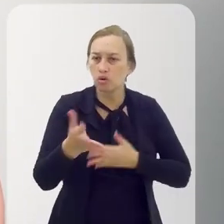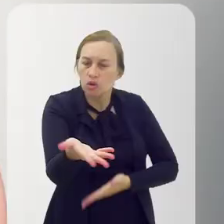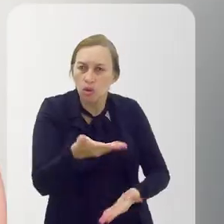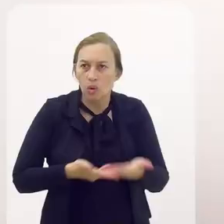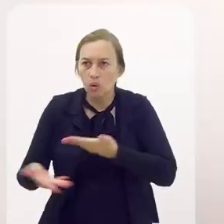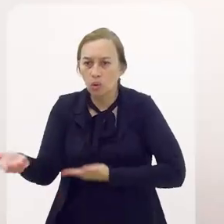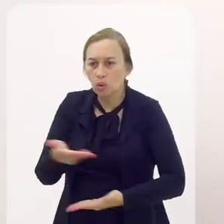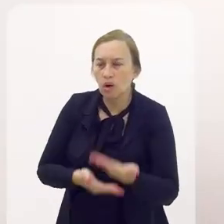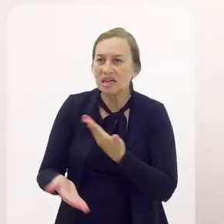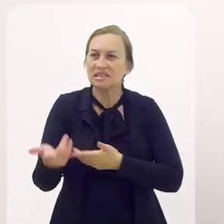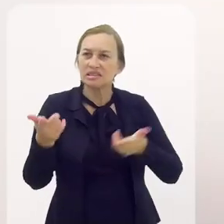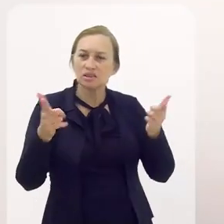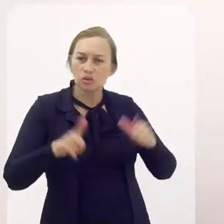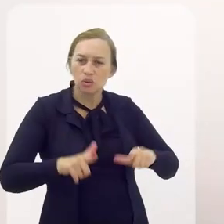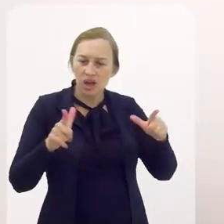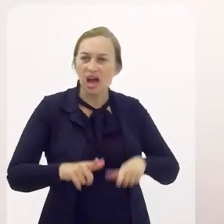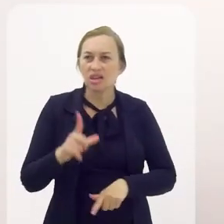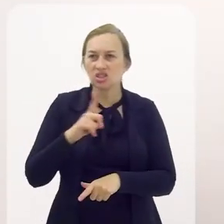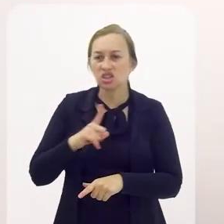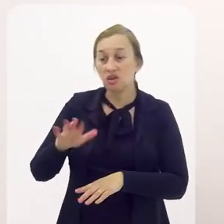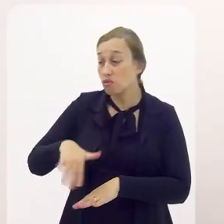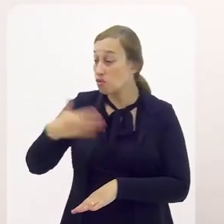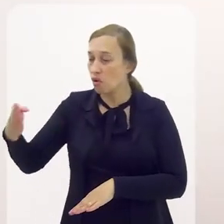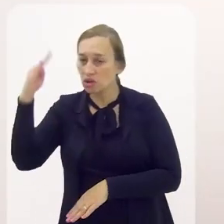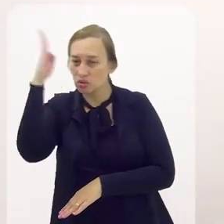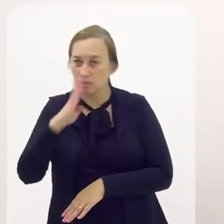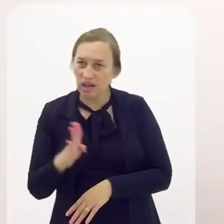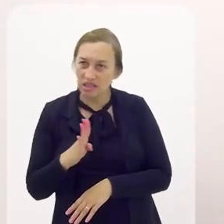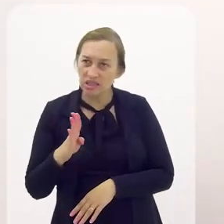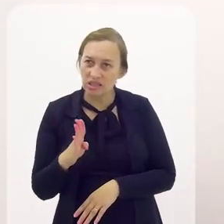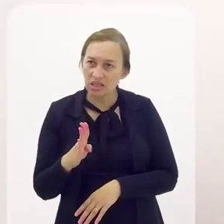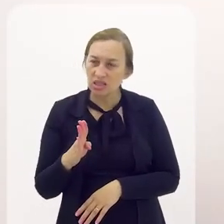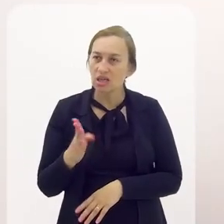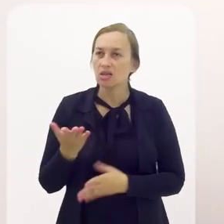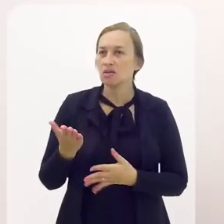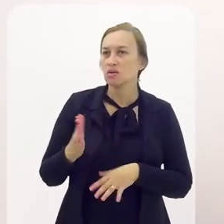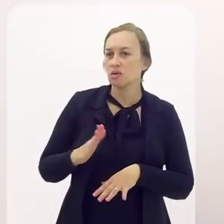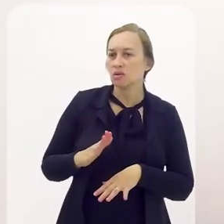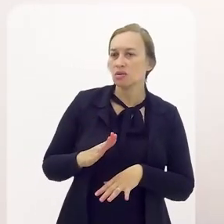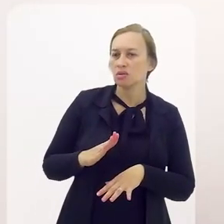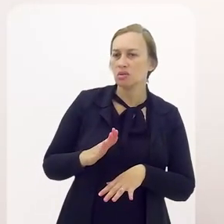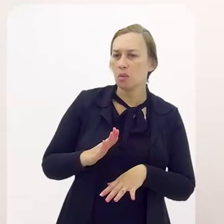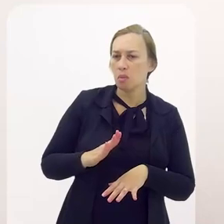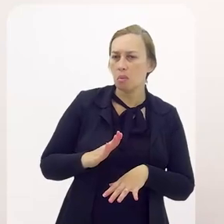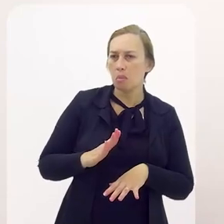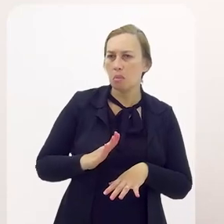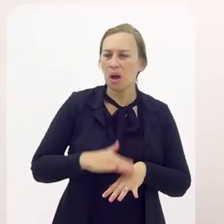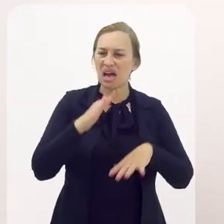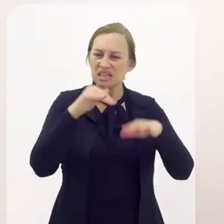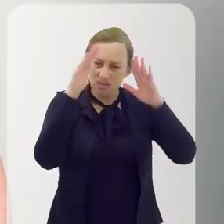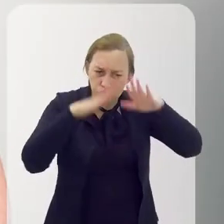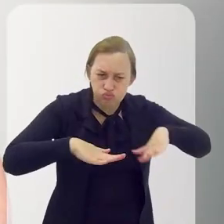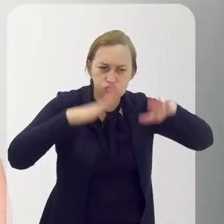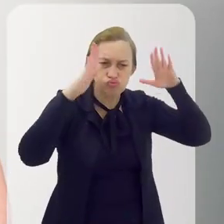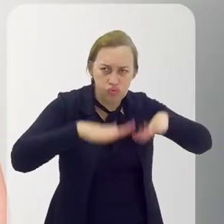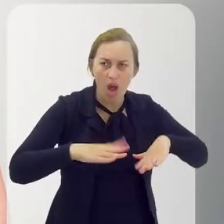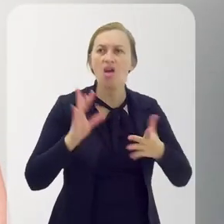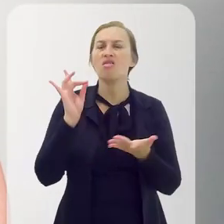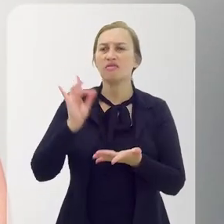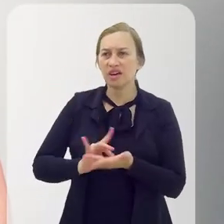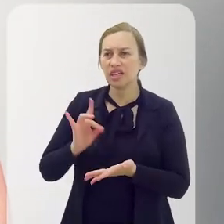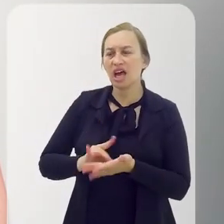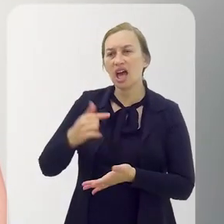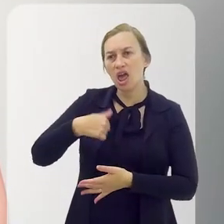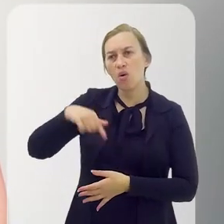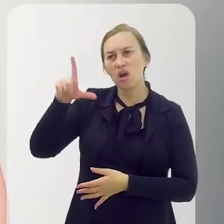cruzando. E existem lugares fora do Brasil em que elas ainda são muito mais cultuadas. Muito.